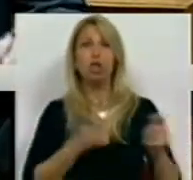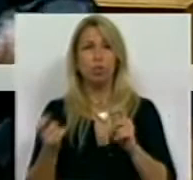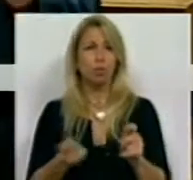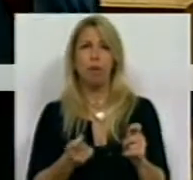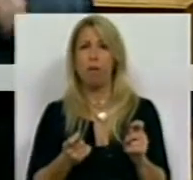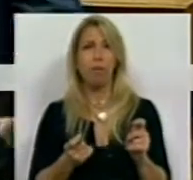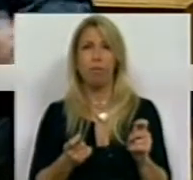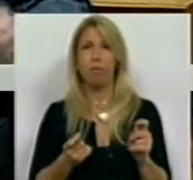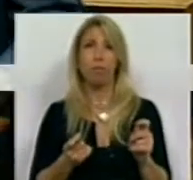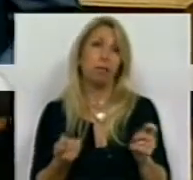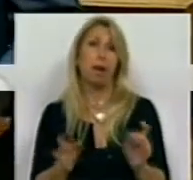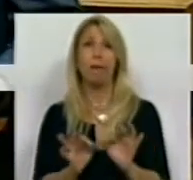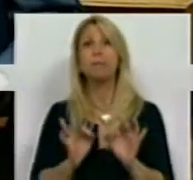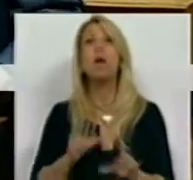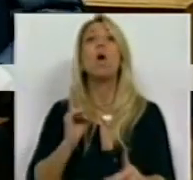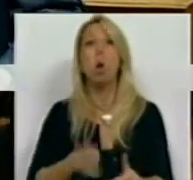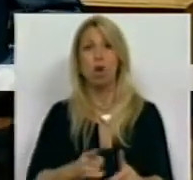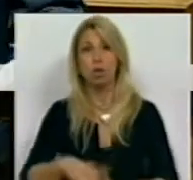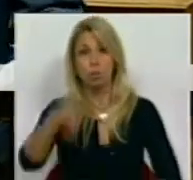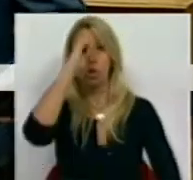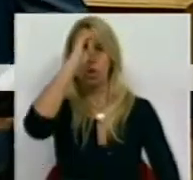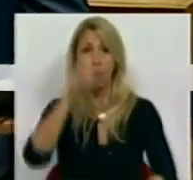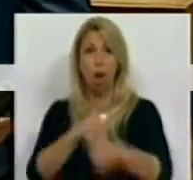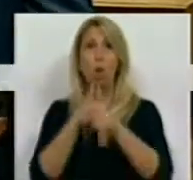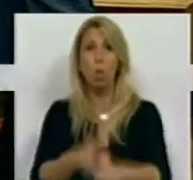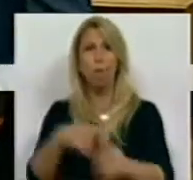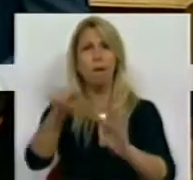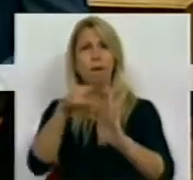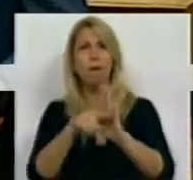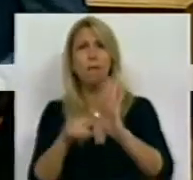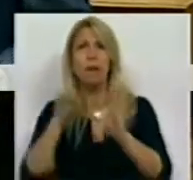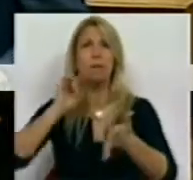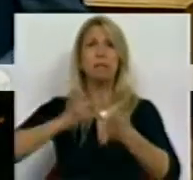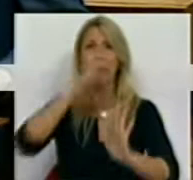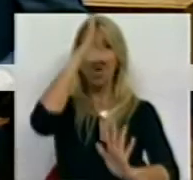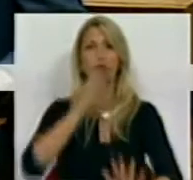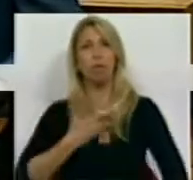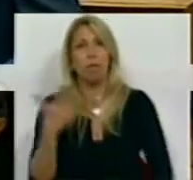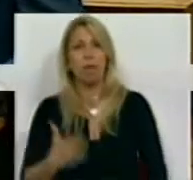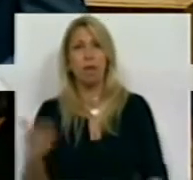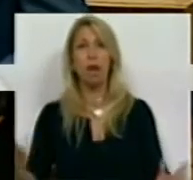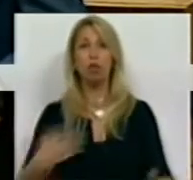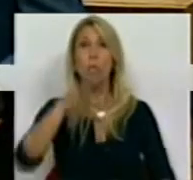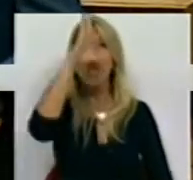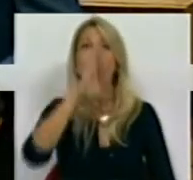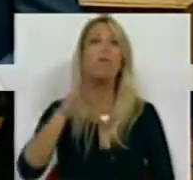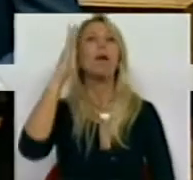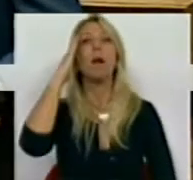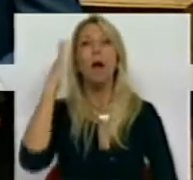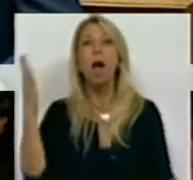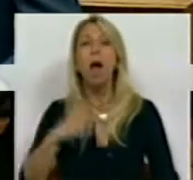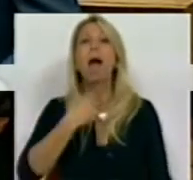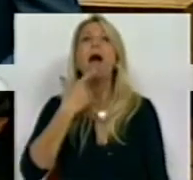menos que o respeito e o cumprimento de princípios essenciais do Estado de Direito. O Governo considera que, em nome da